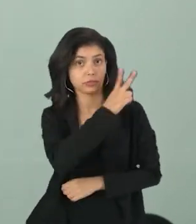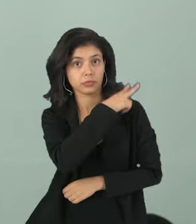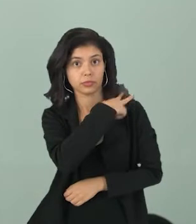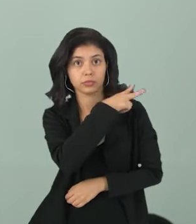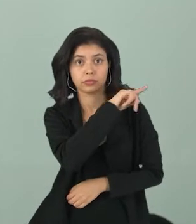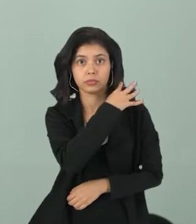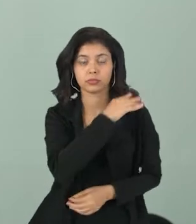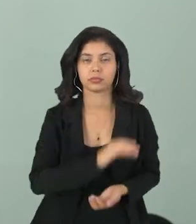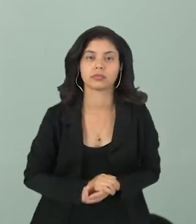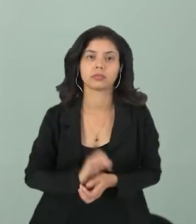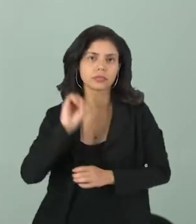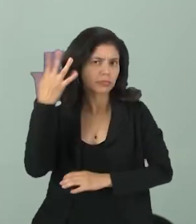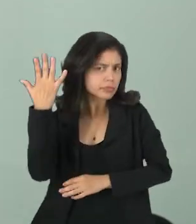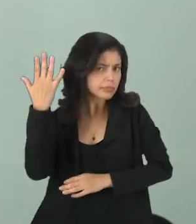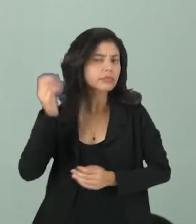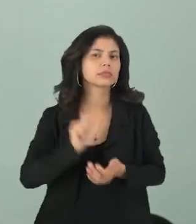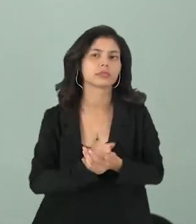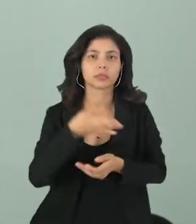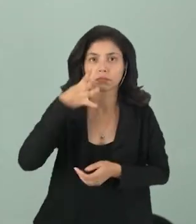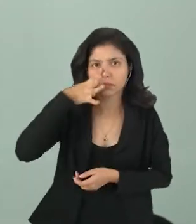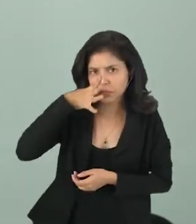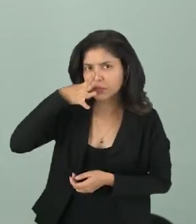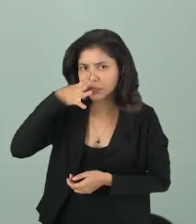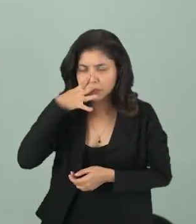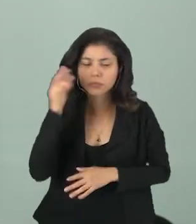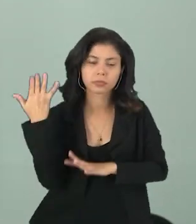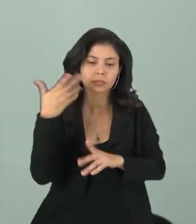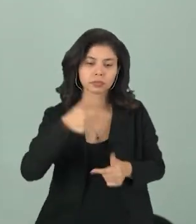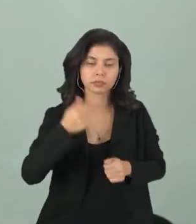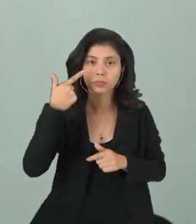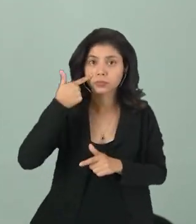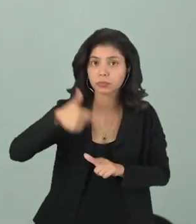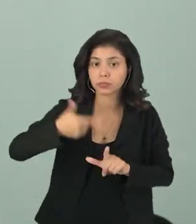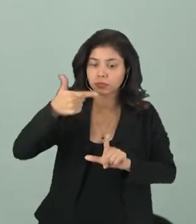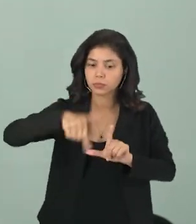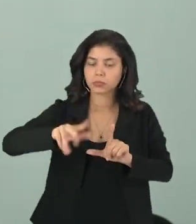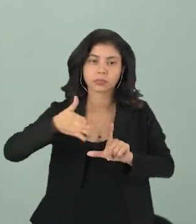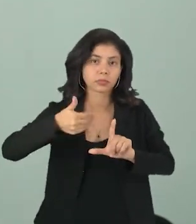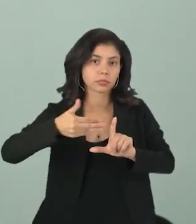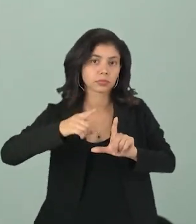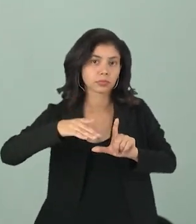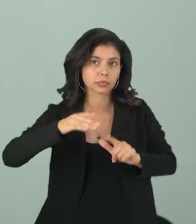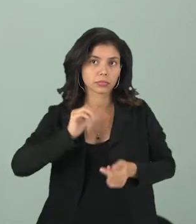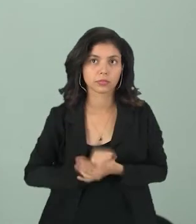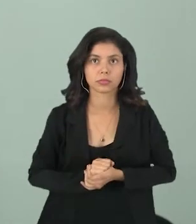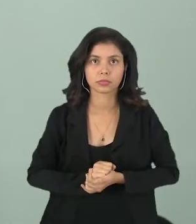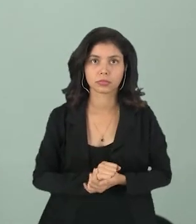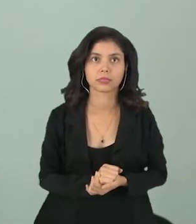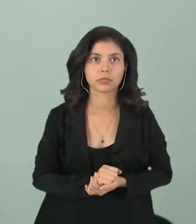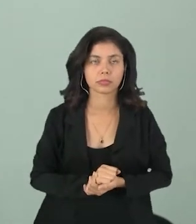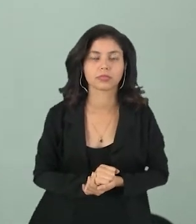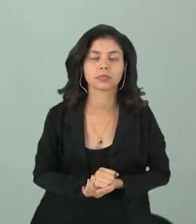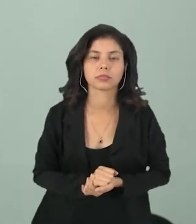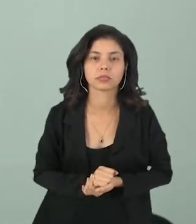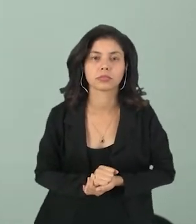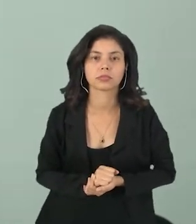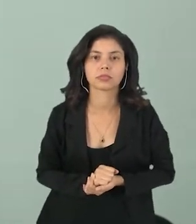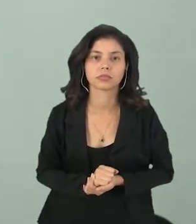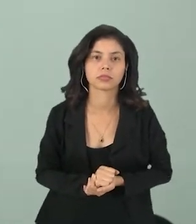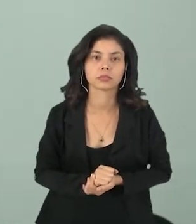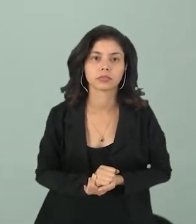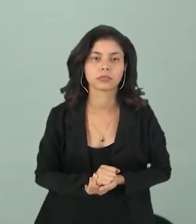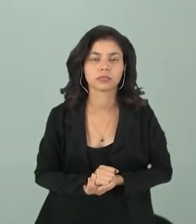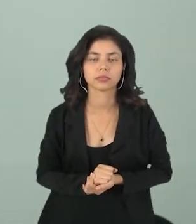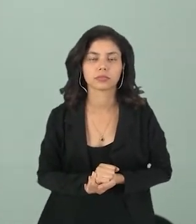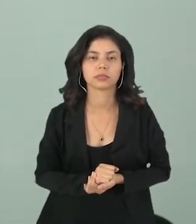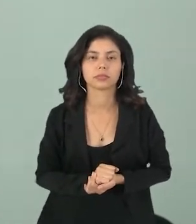do Ensino Médio. Caso você tenha interesse de reassistir essa aula, mesmo sendo de outra série, não tem problema. E você pode depois assistir as demais